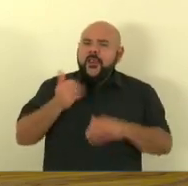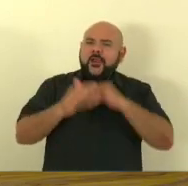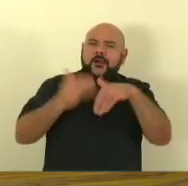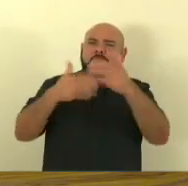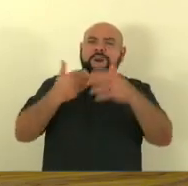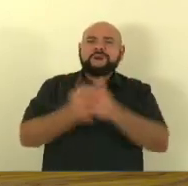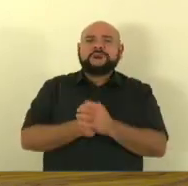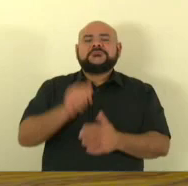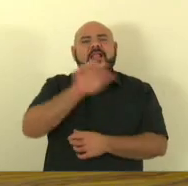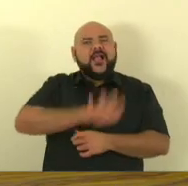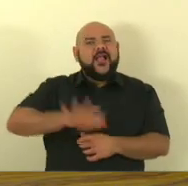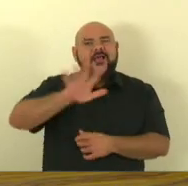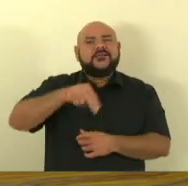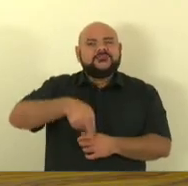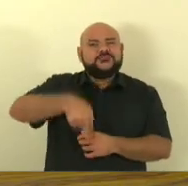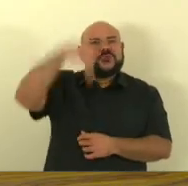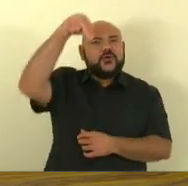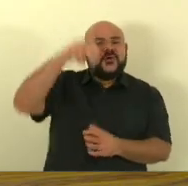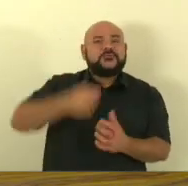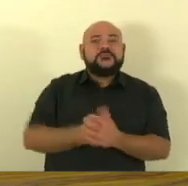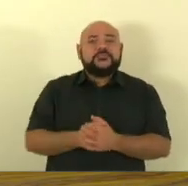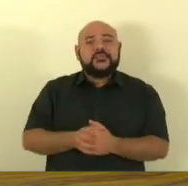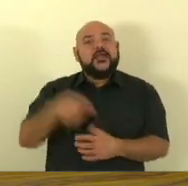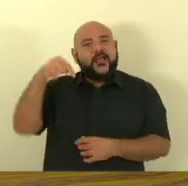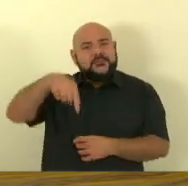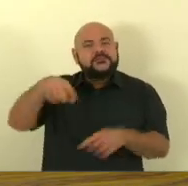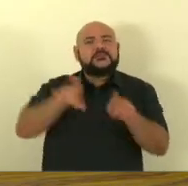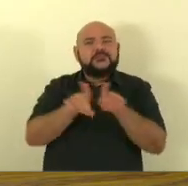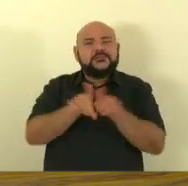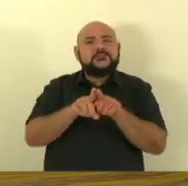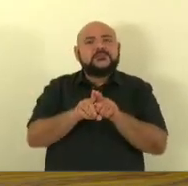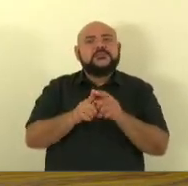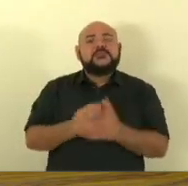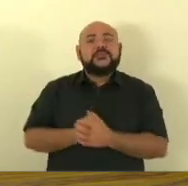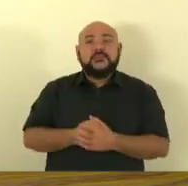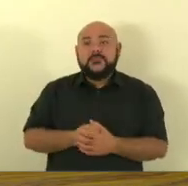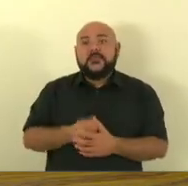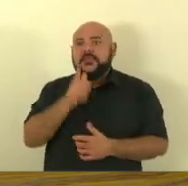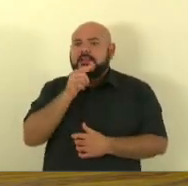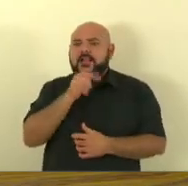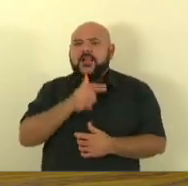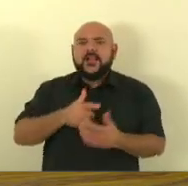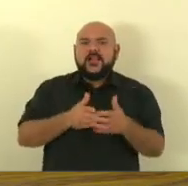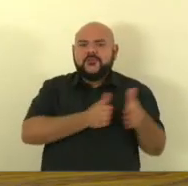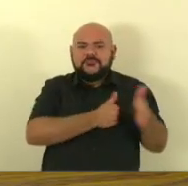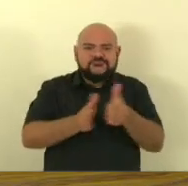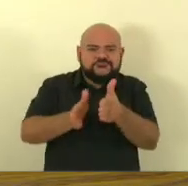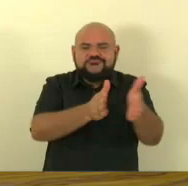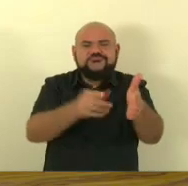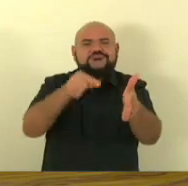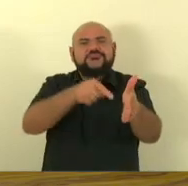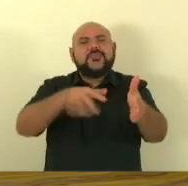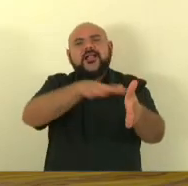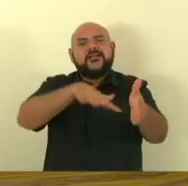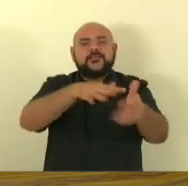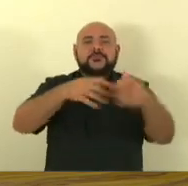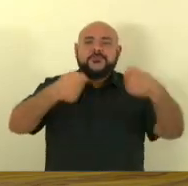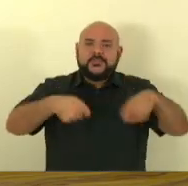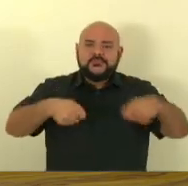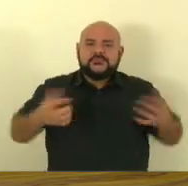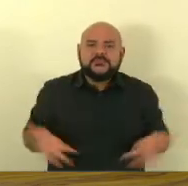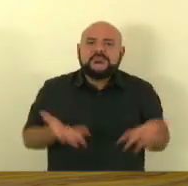região norte a região aqui litorânea do Rio Doce Capixaba essas regiões precisam garantir o pão deles o